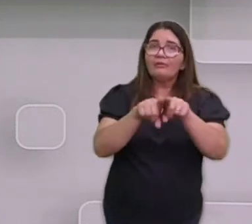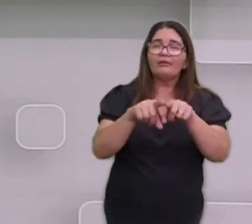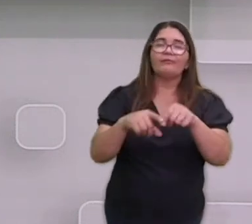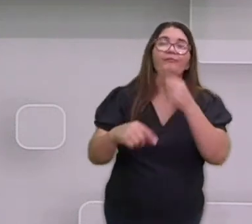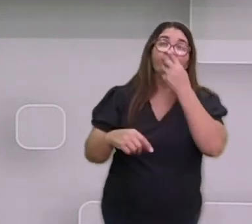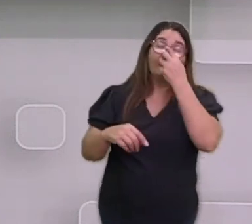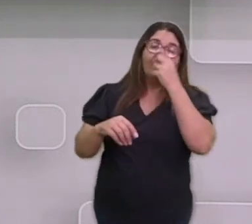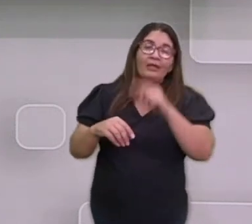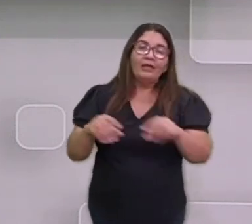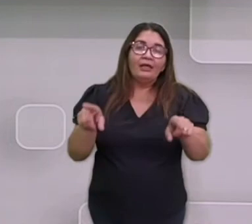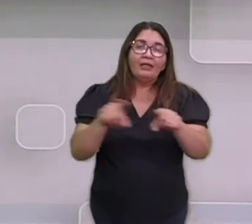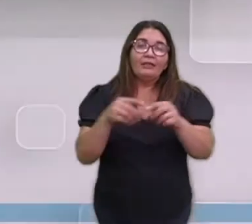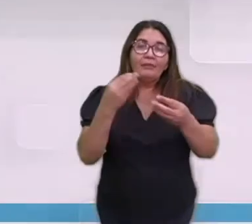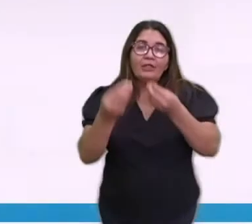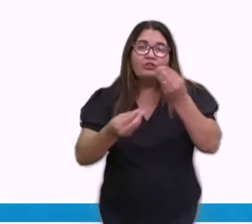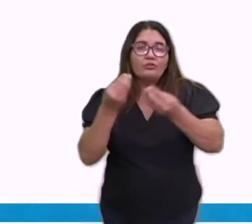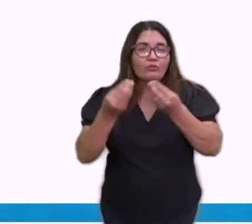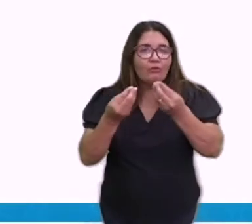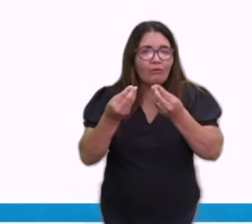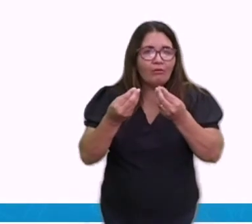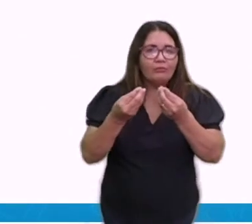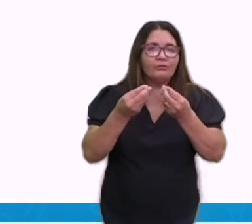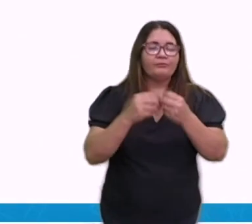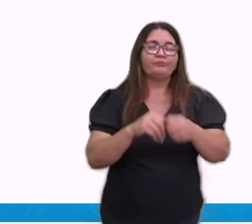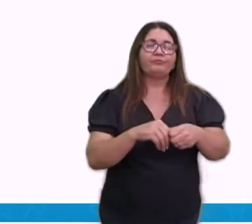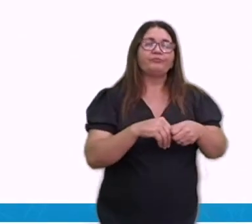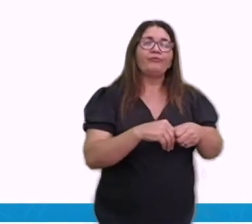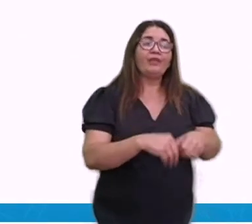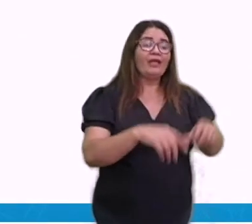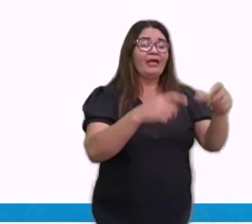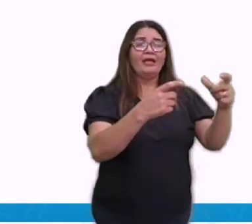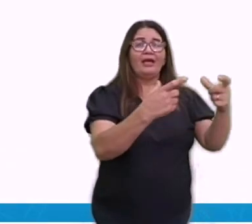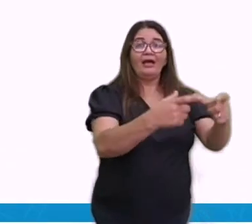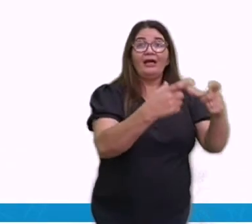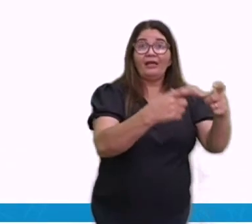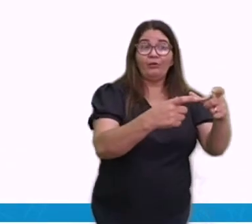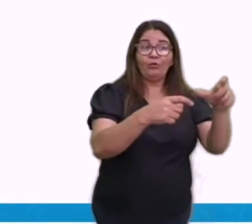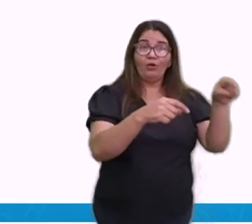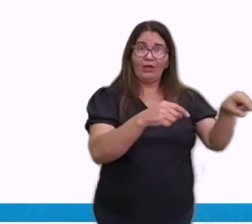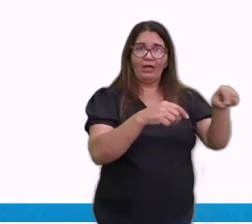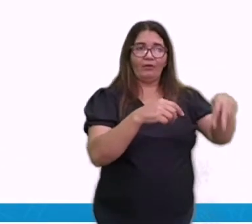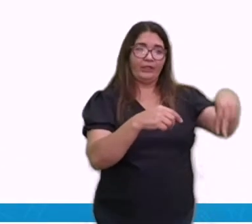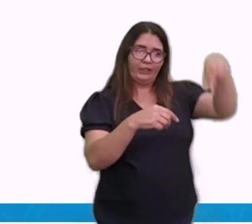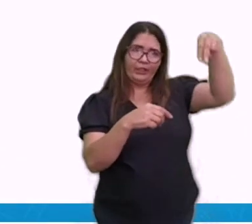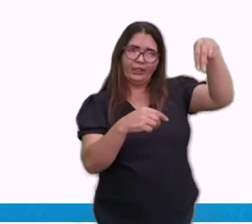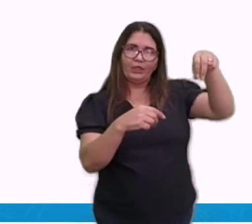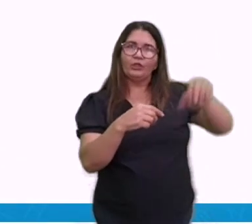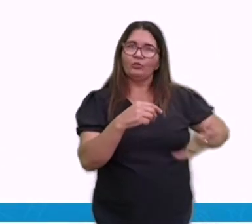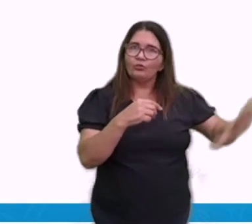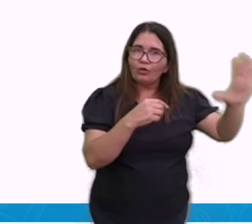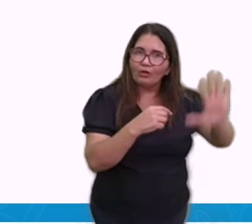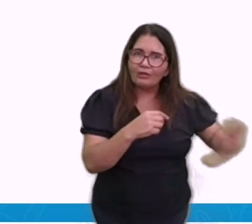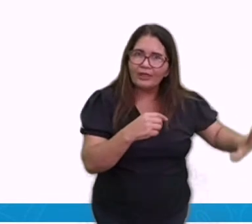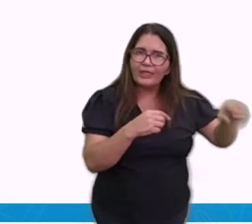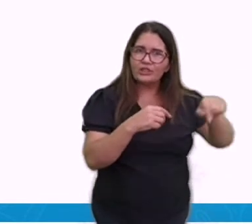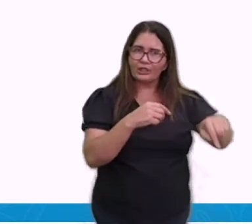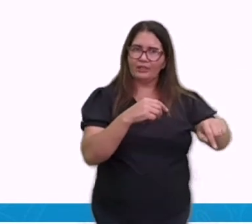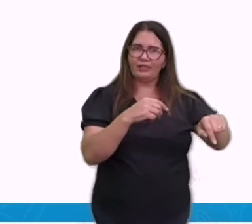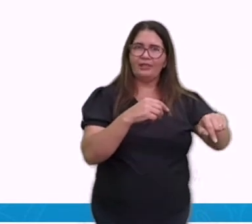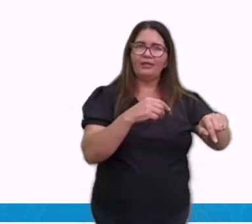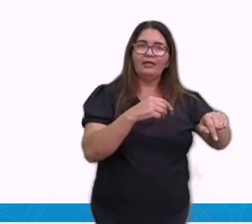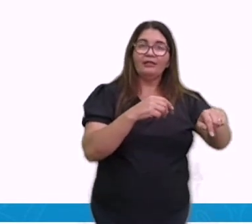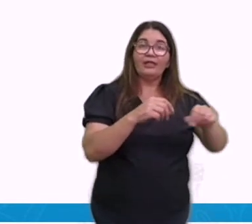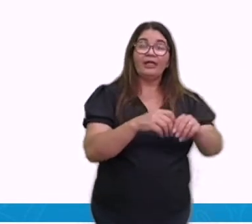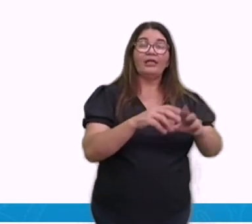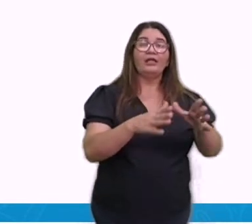região dos semiáridos. O semiárido é o que mais predomina no nordeste. Então, a gente já tem uma informação